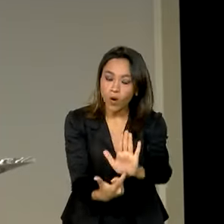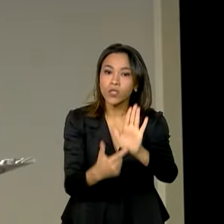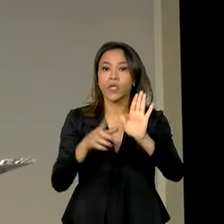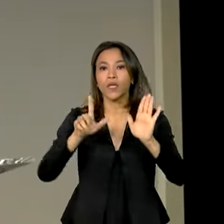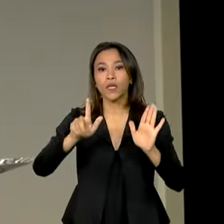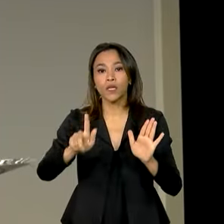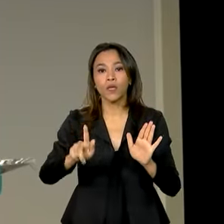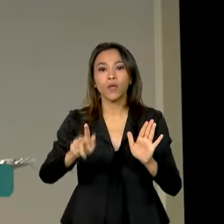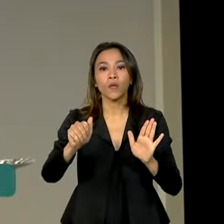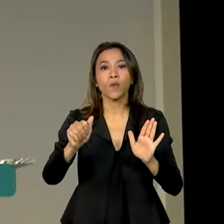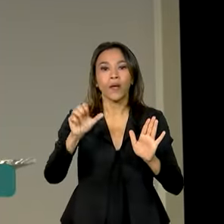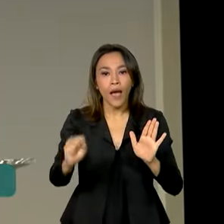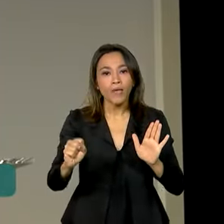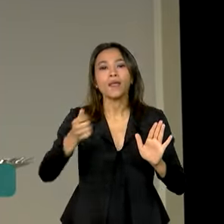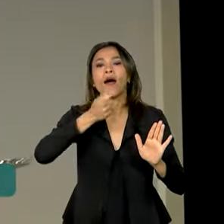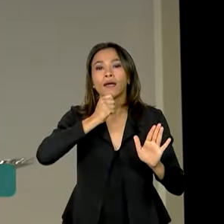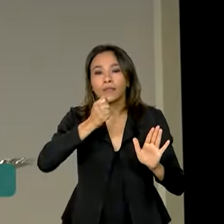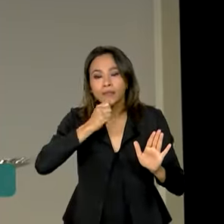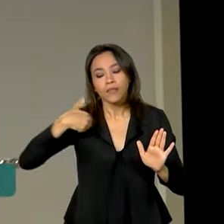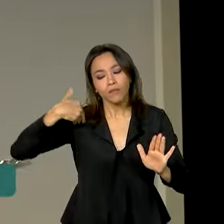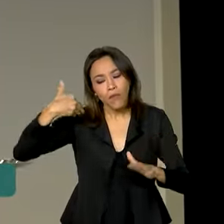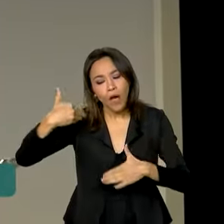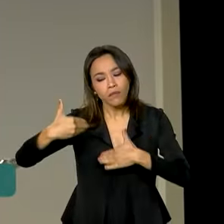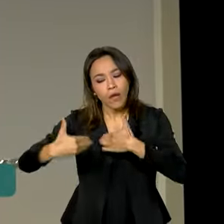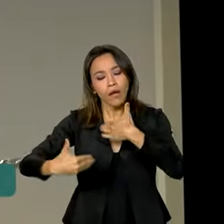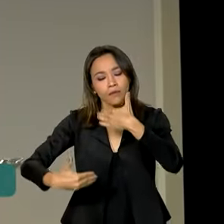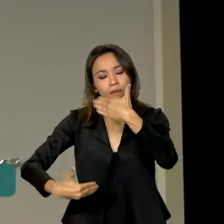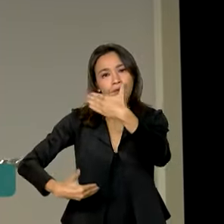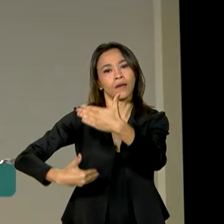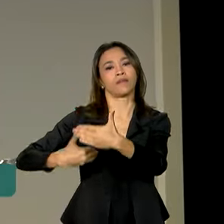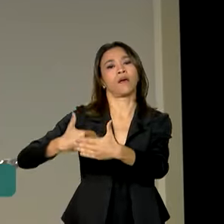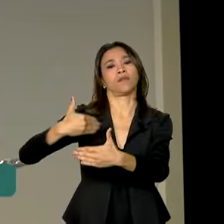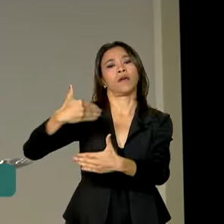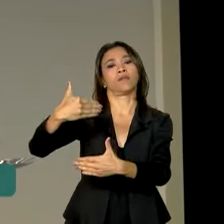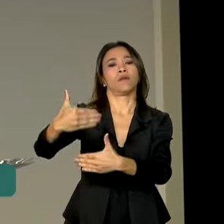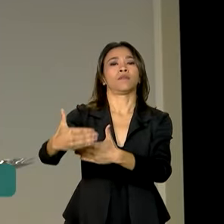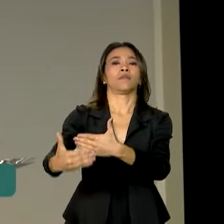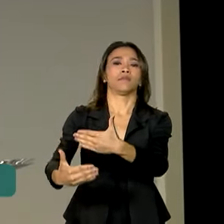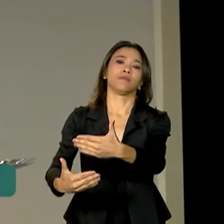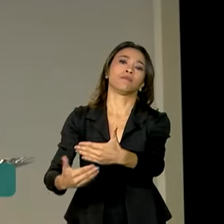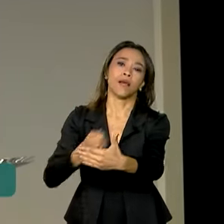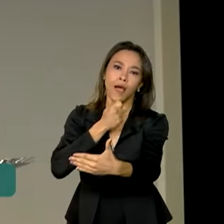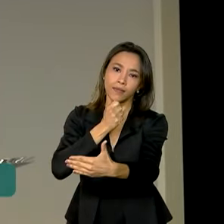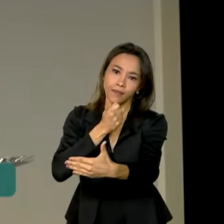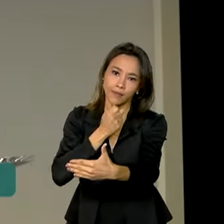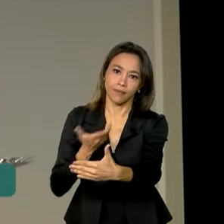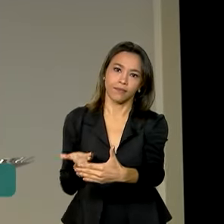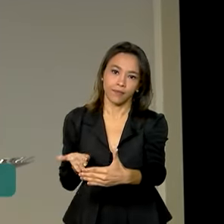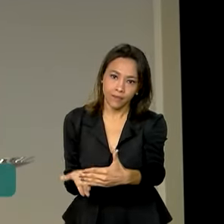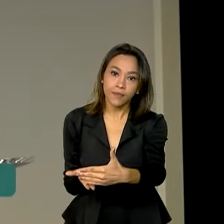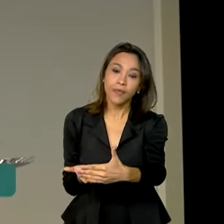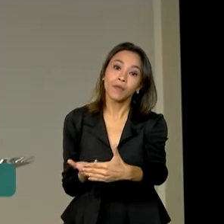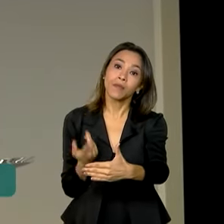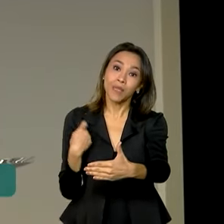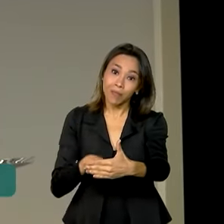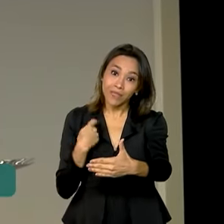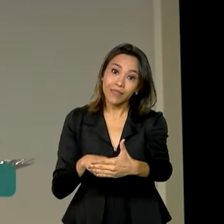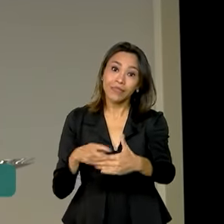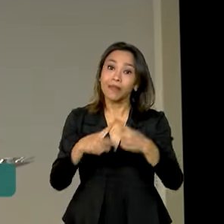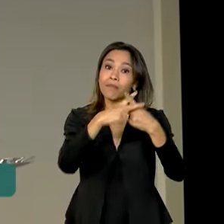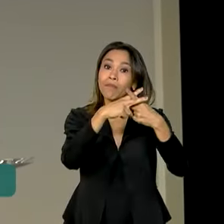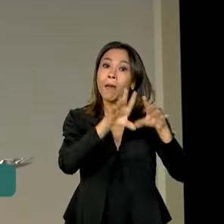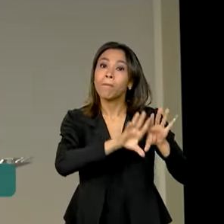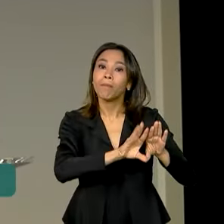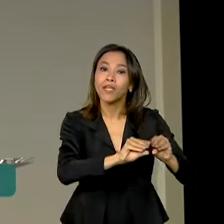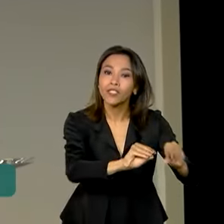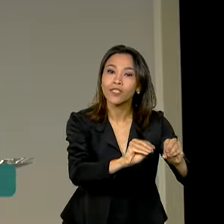evolução institucional que começa, certamente, com uma alteração constitucional. Temos